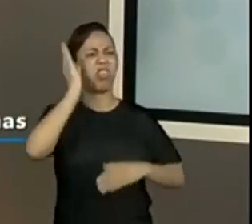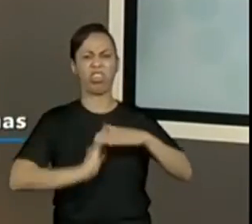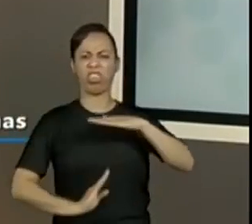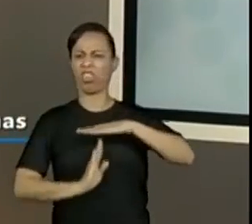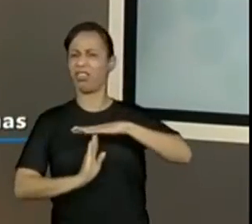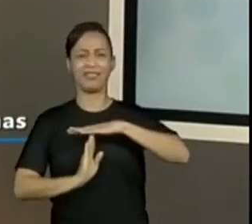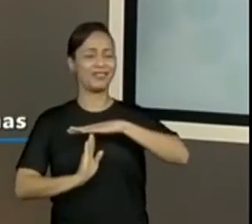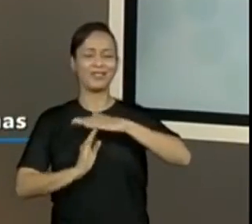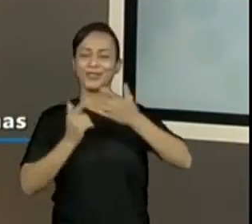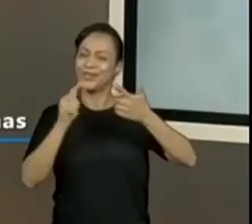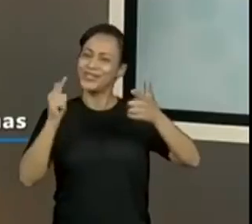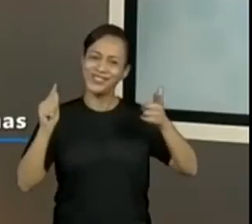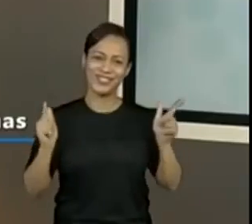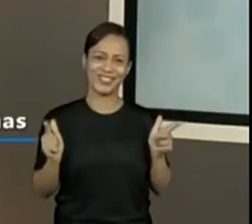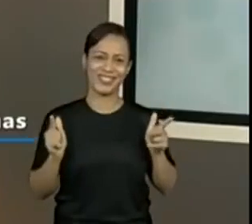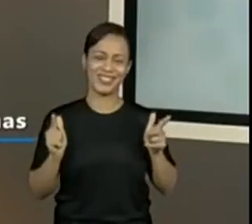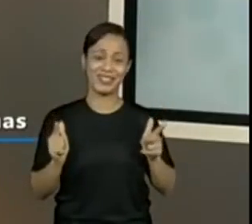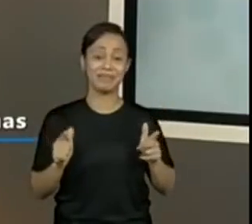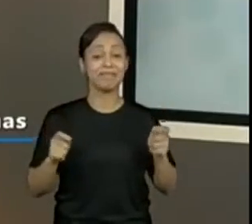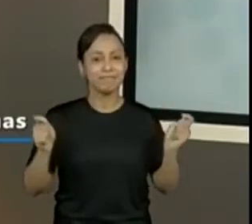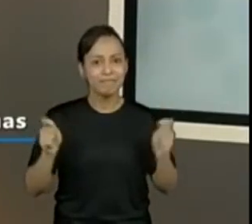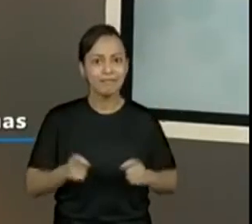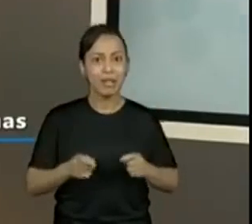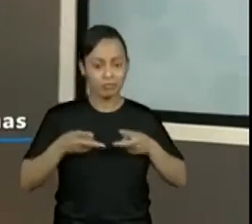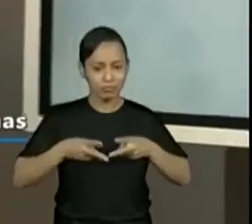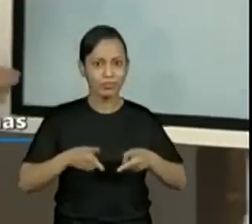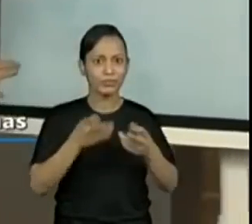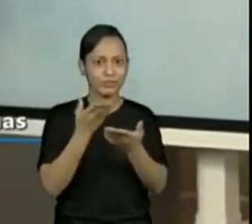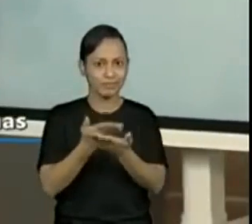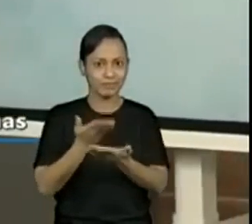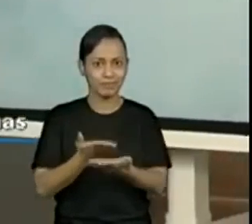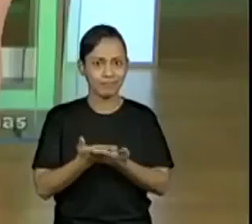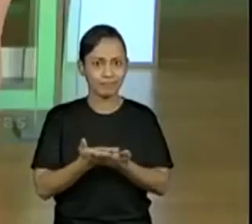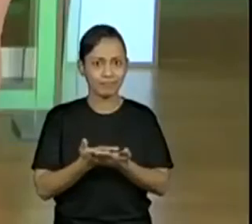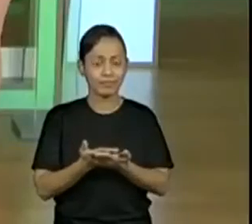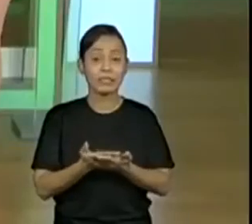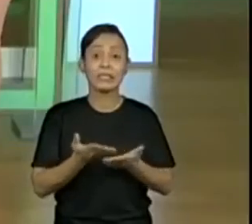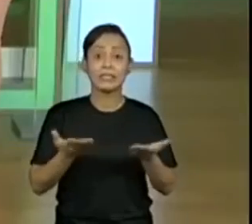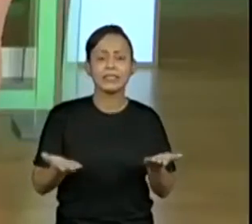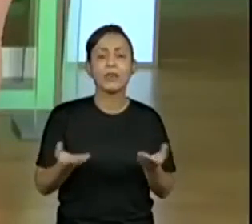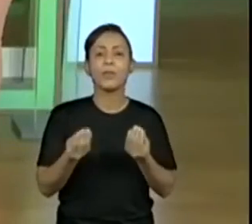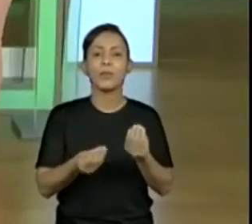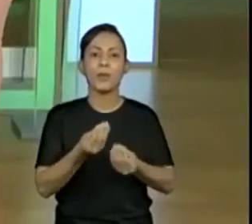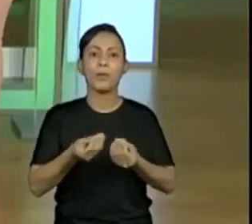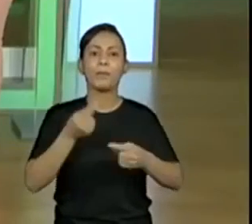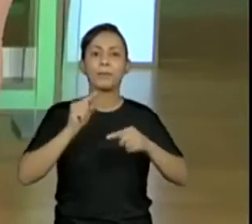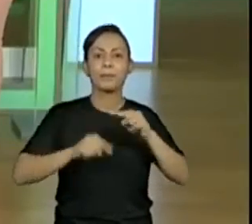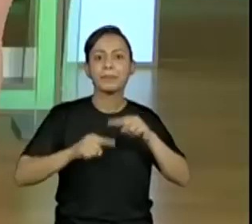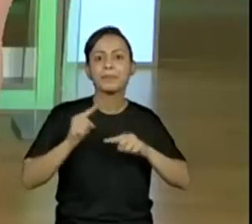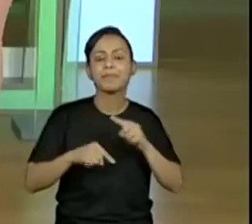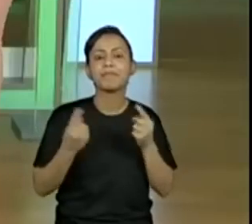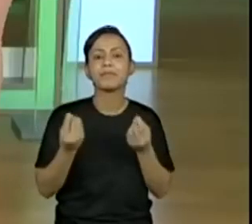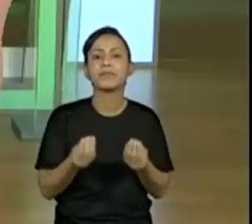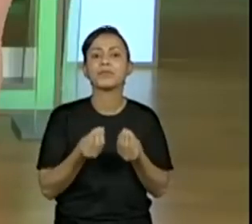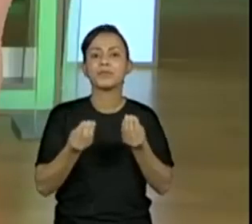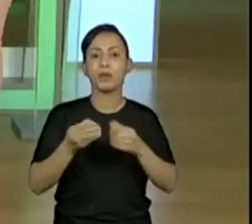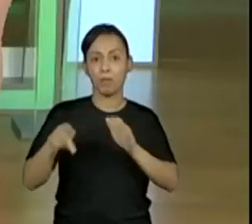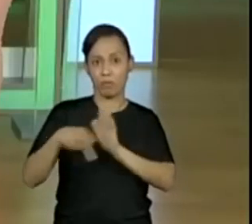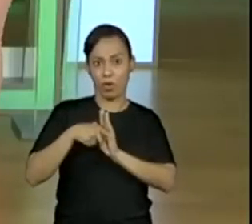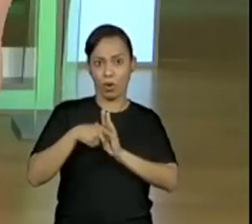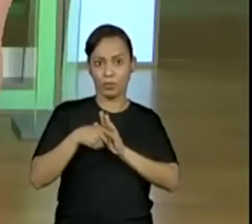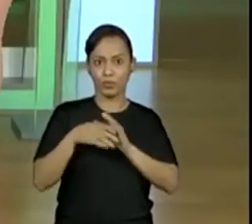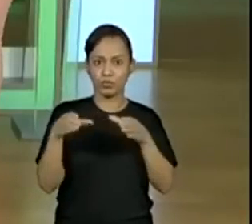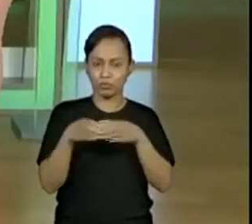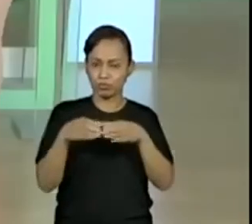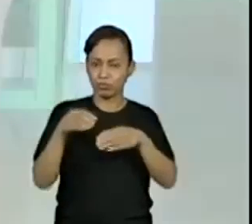Então, eu conto com vocês essa semana, tá bom? Mas vamos descobrir direitinho qual é o material, qual que a habilidade. Ó, é